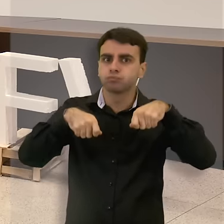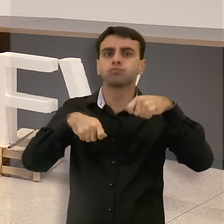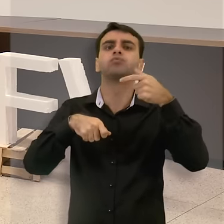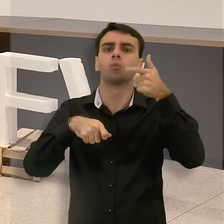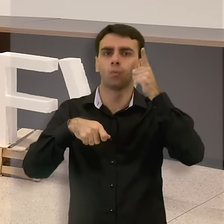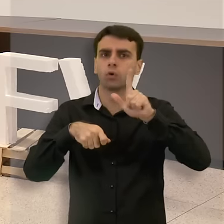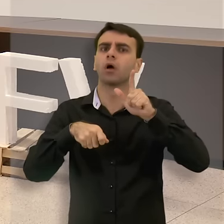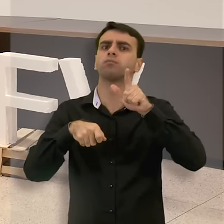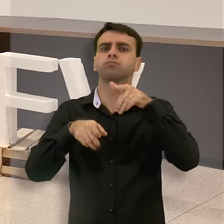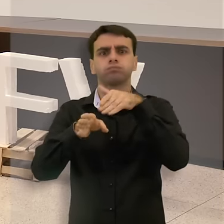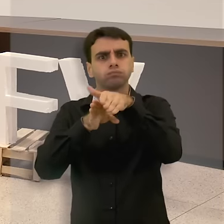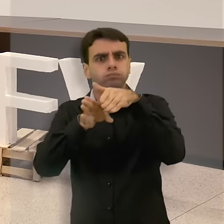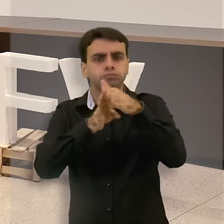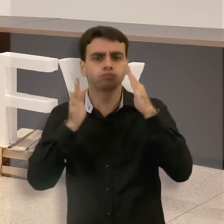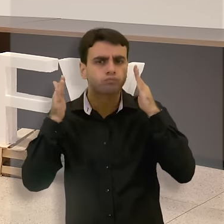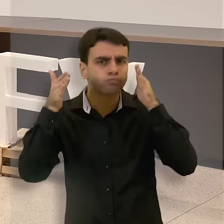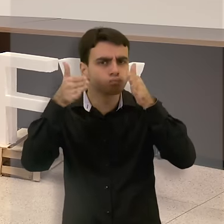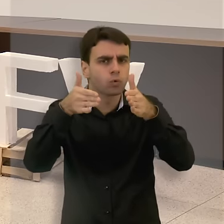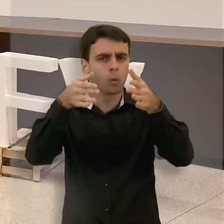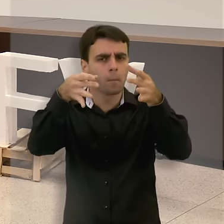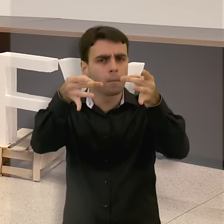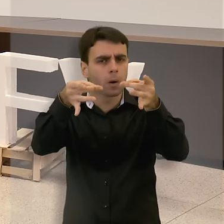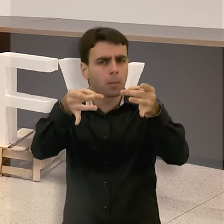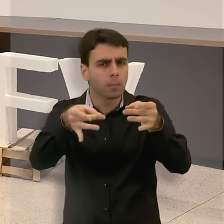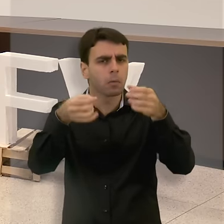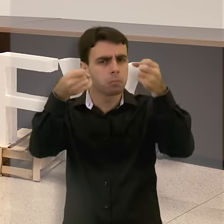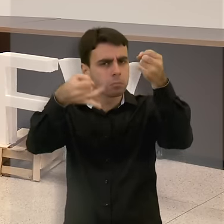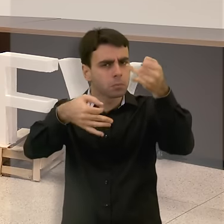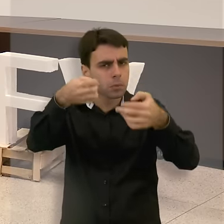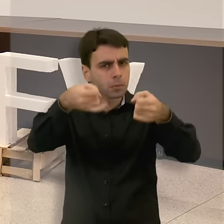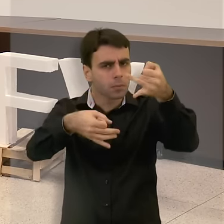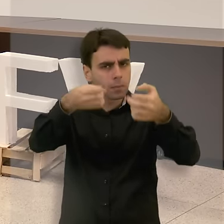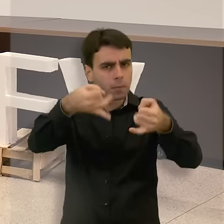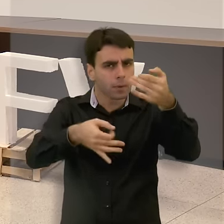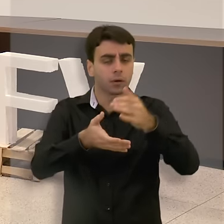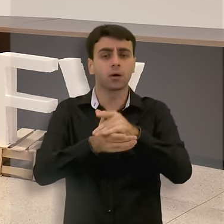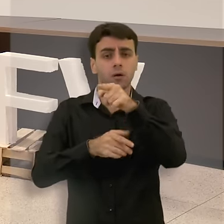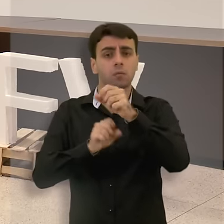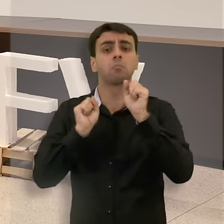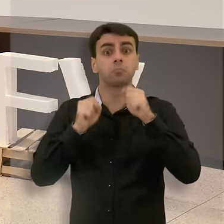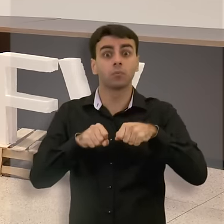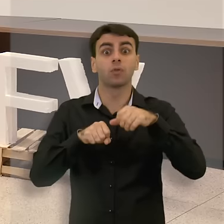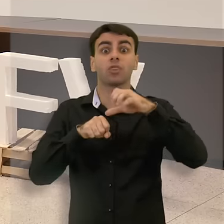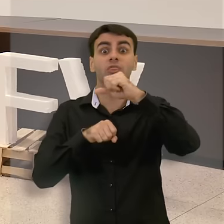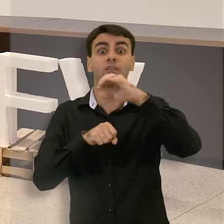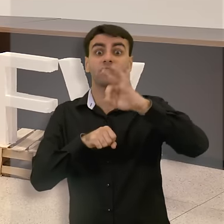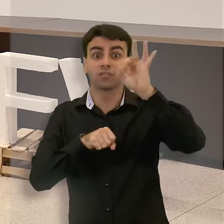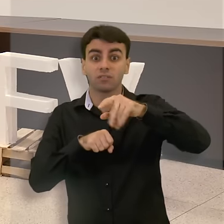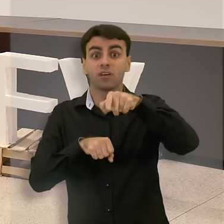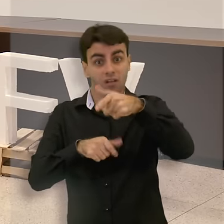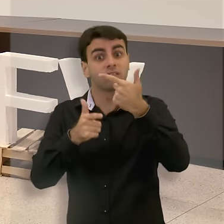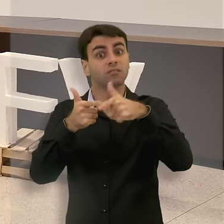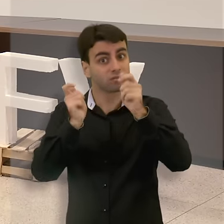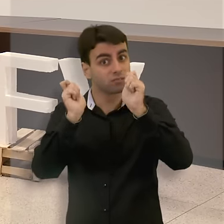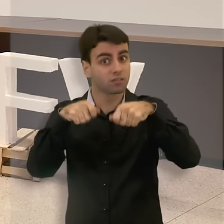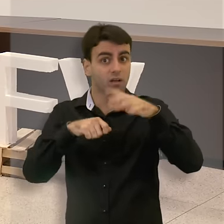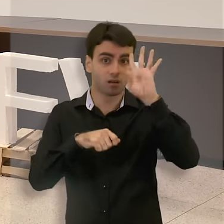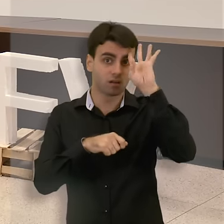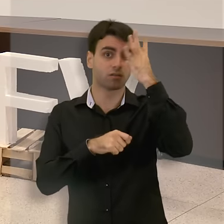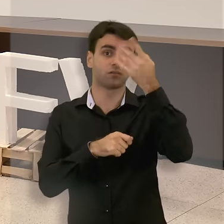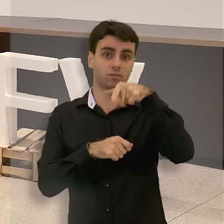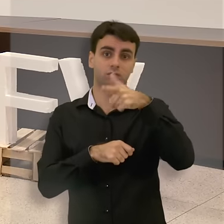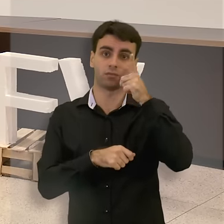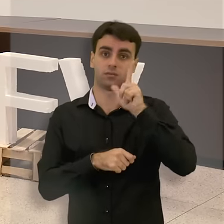exercer essa medicina centrada na pessoa, com esses elementos que eu estou falando para vocês, ele pode resolver 90% dos problemas de saúde da população.